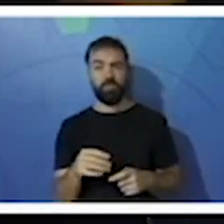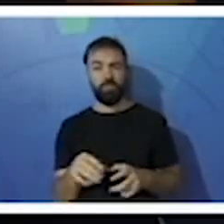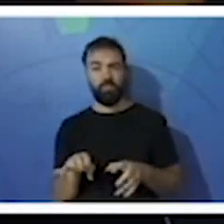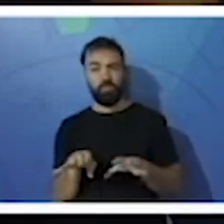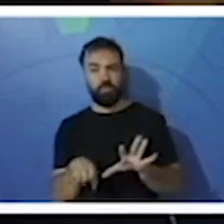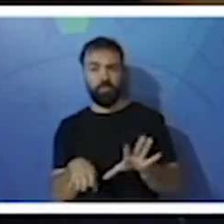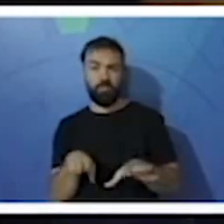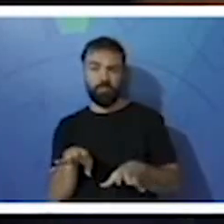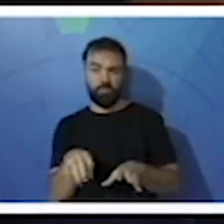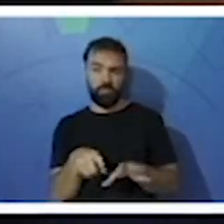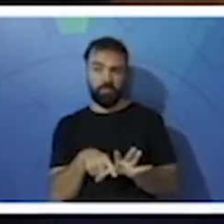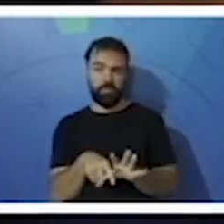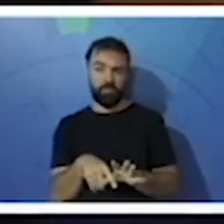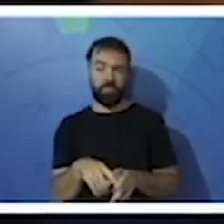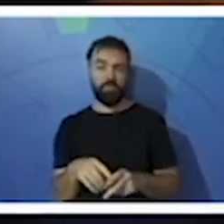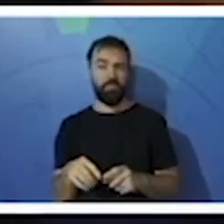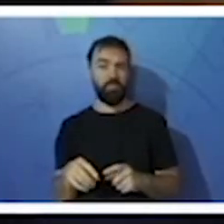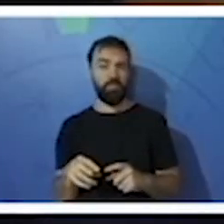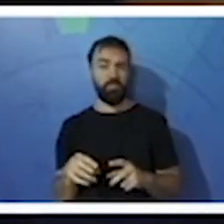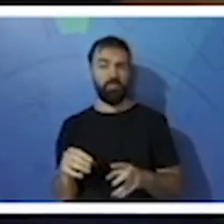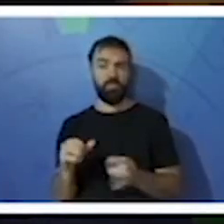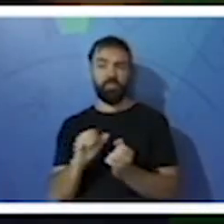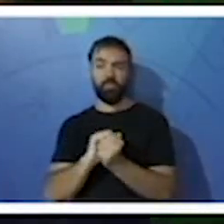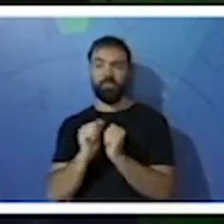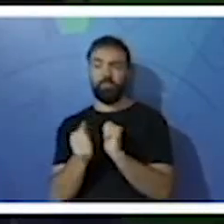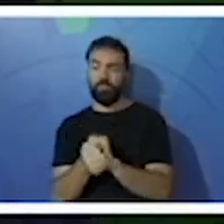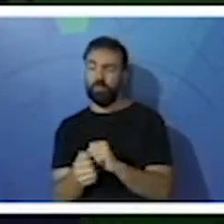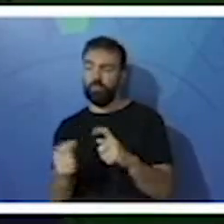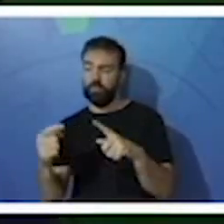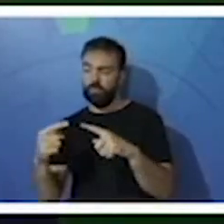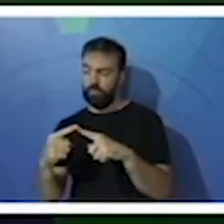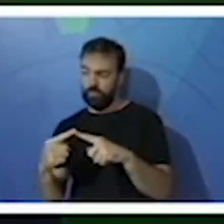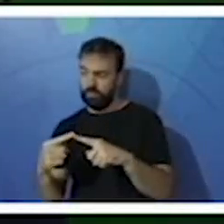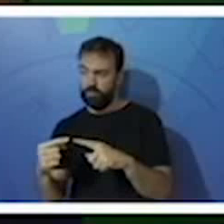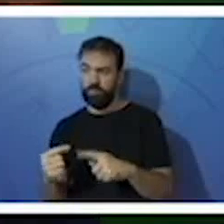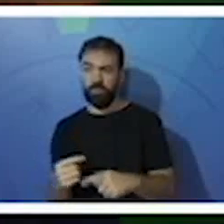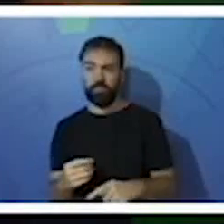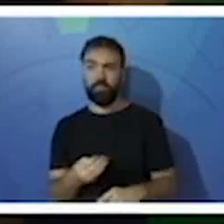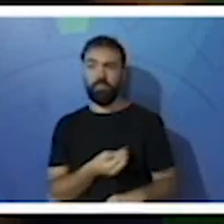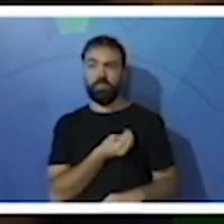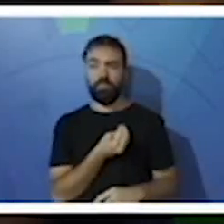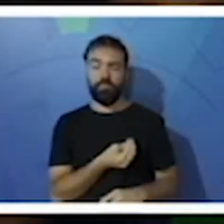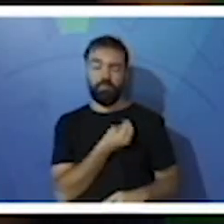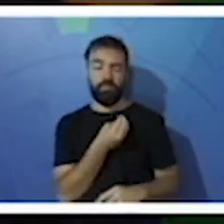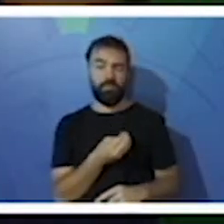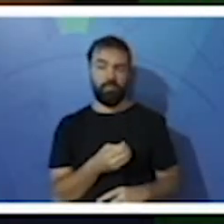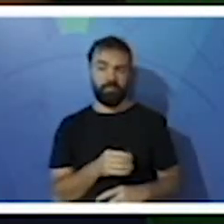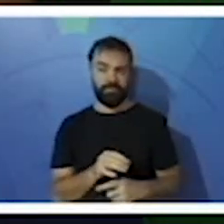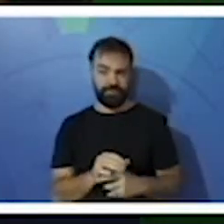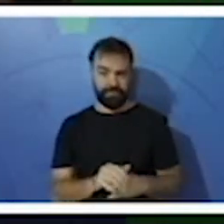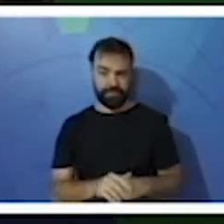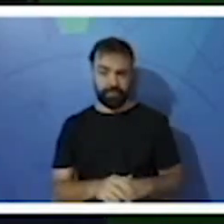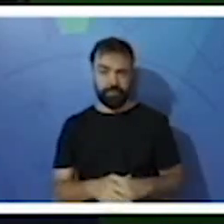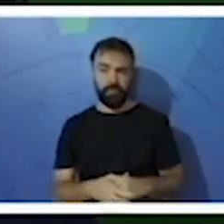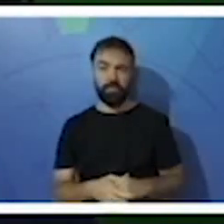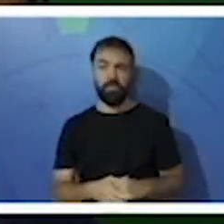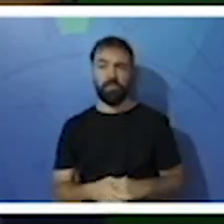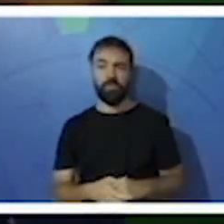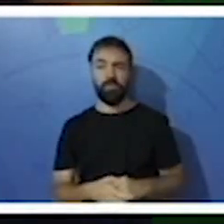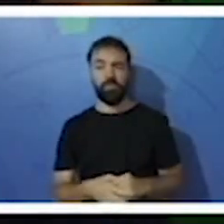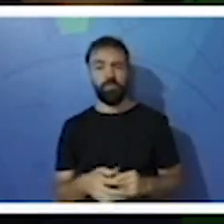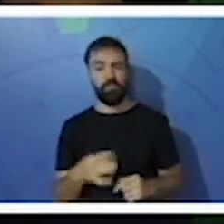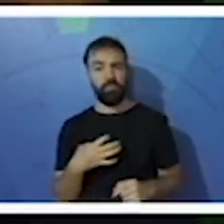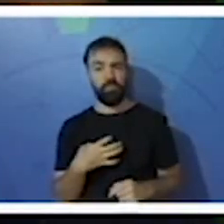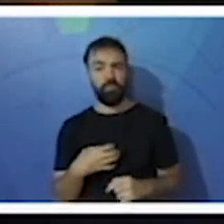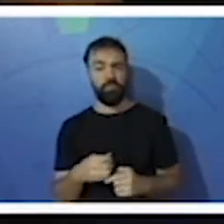pés, nós vimos que são adaptados de acordo com o modo de vida de cada espécie. Por isso que aquela ideia da Emília não